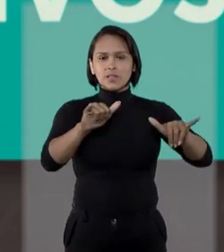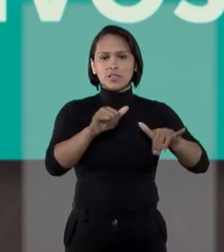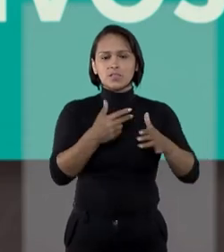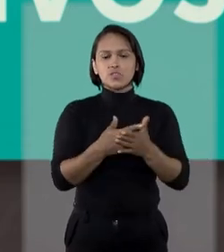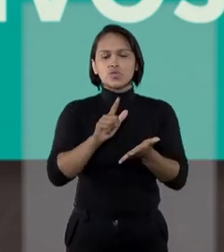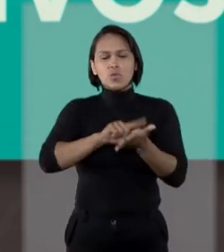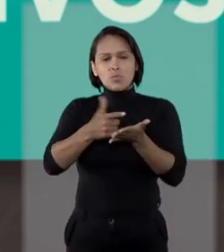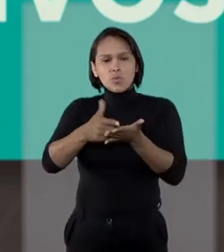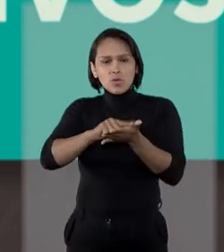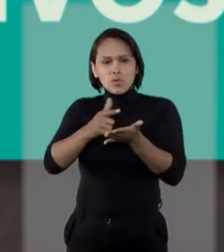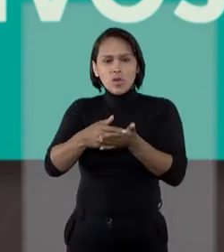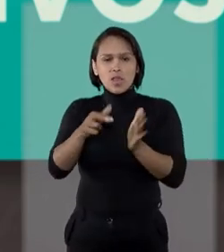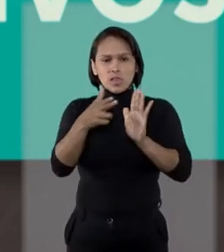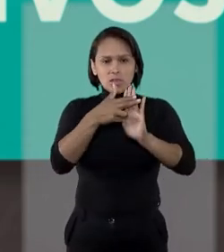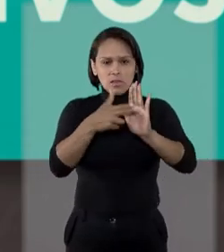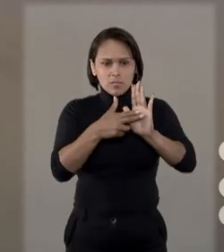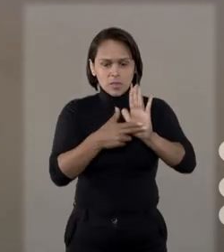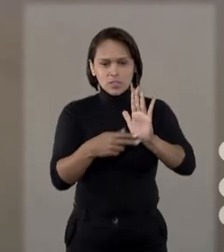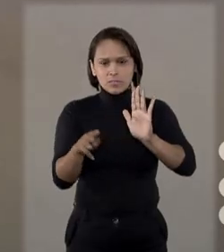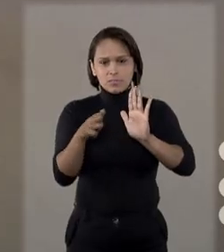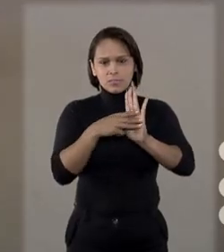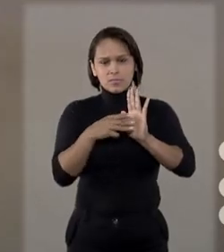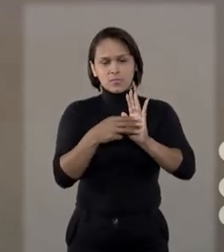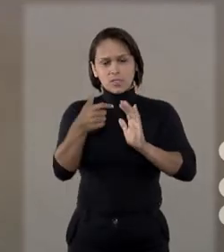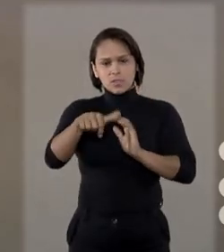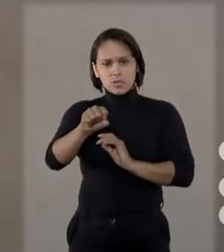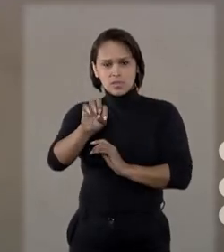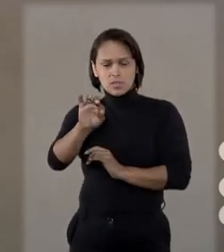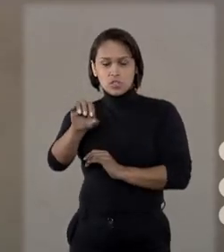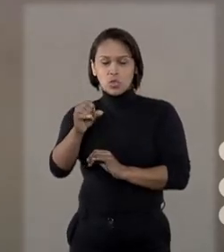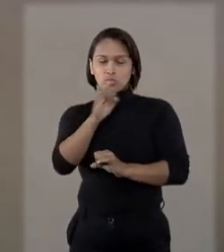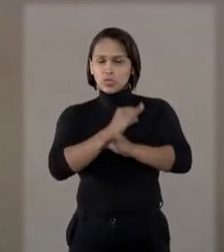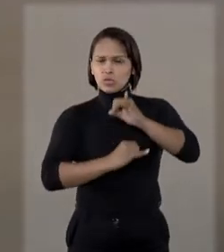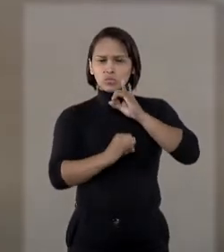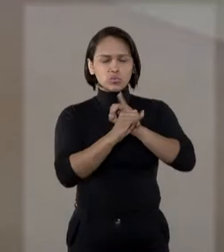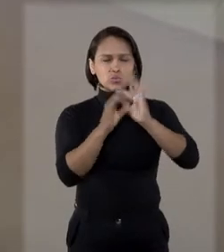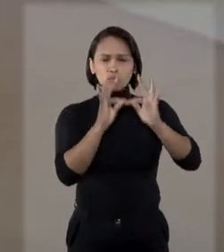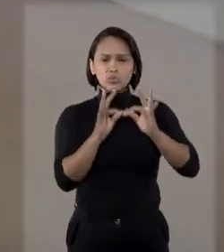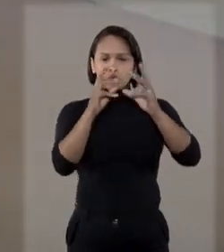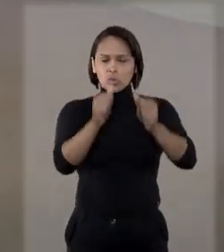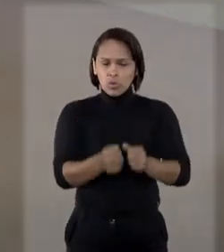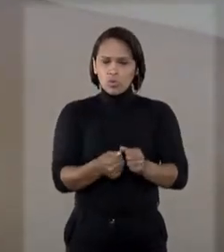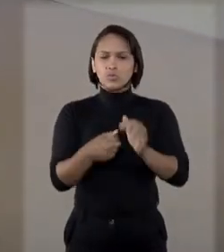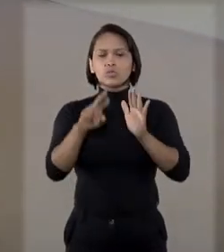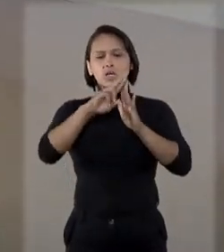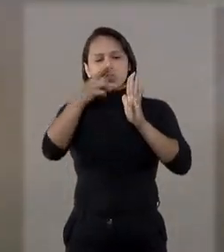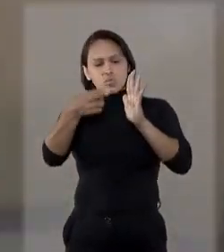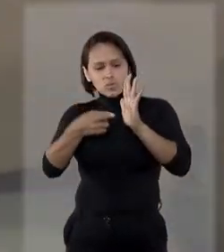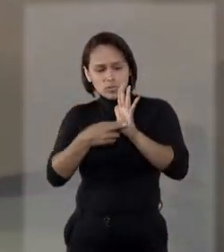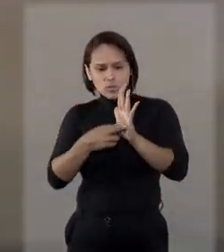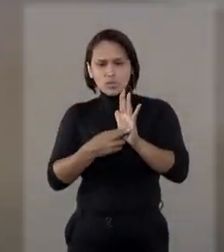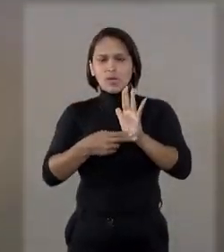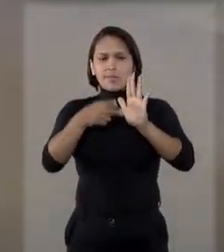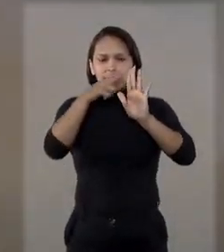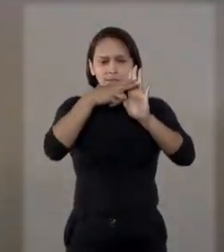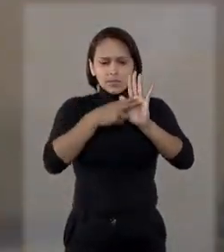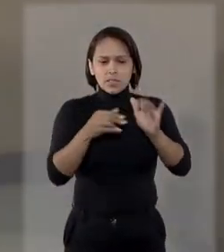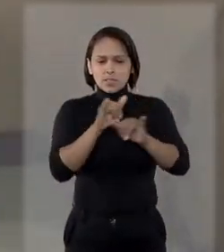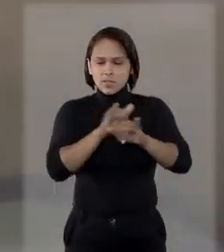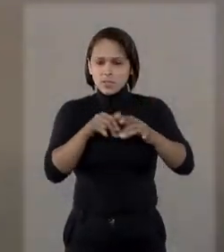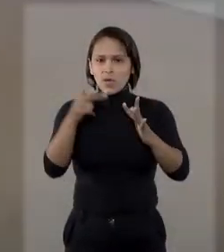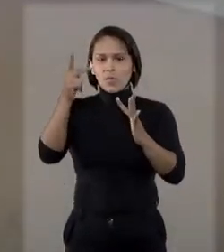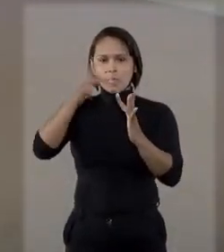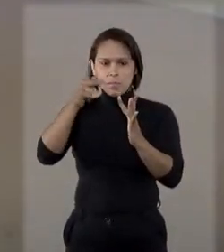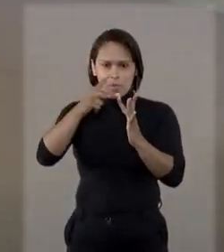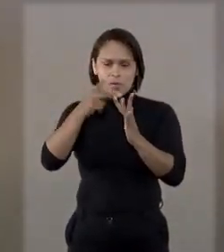coletânea de atos normativos do Tribunal. O documento, todo virtual, disponibiliza as resoluções, instruções normativas